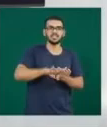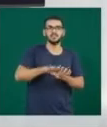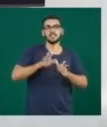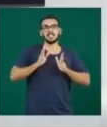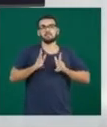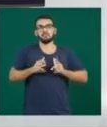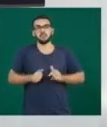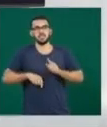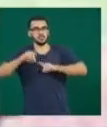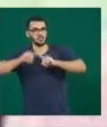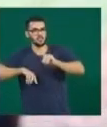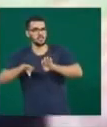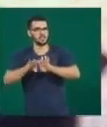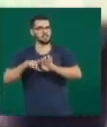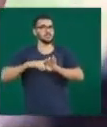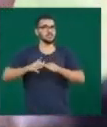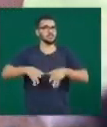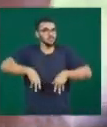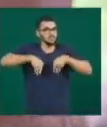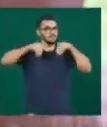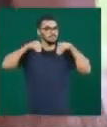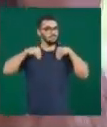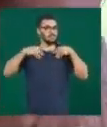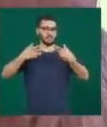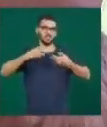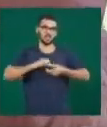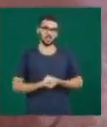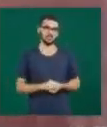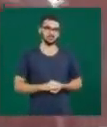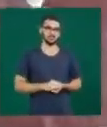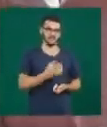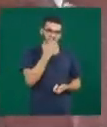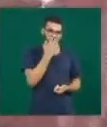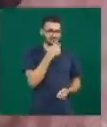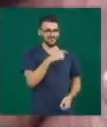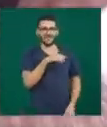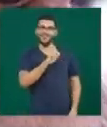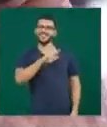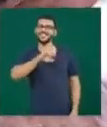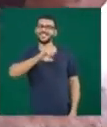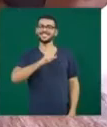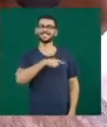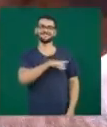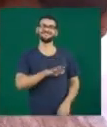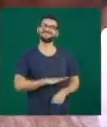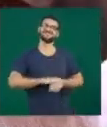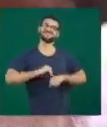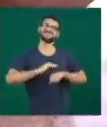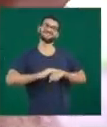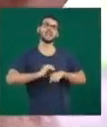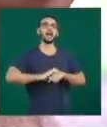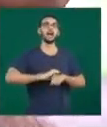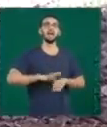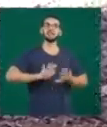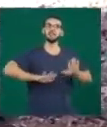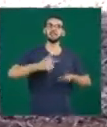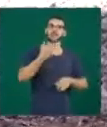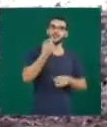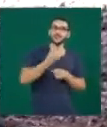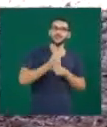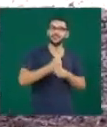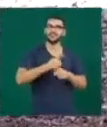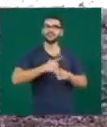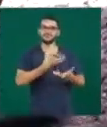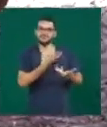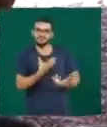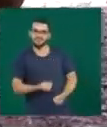e cobertores. Condessa é conhecida por ser dócil. Foi acolhida há dois anos na APA. Todos